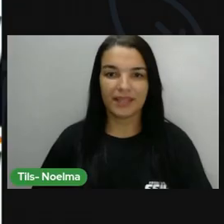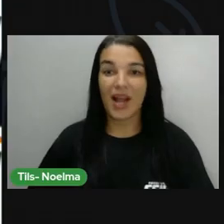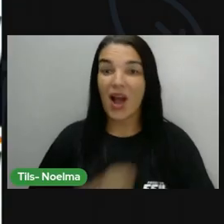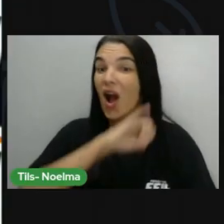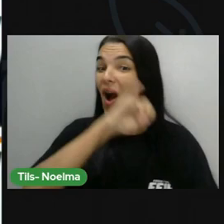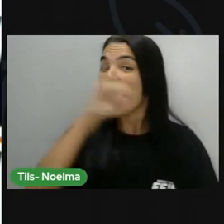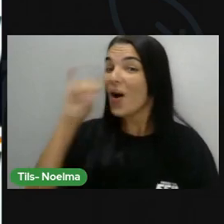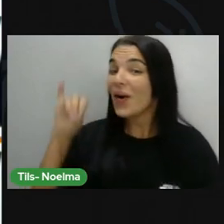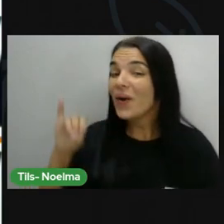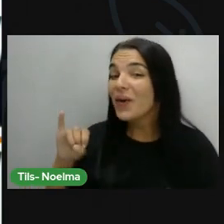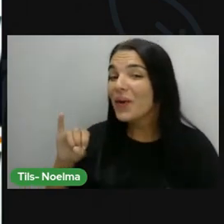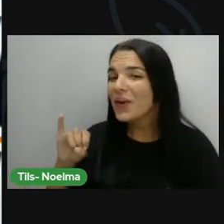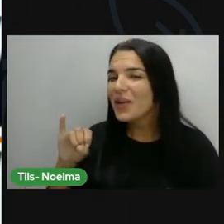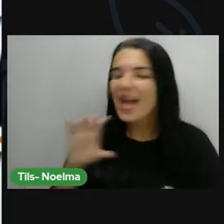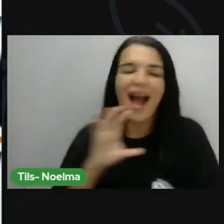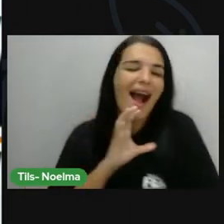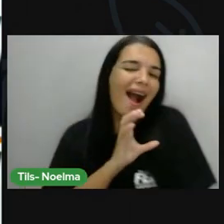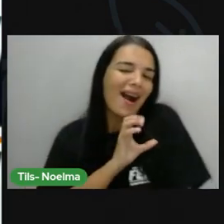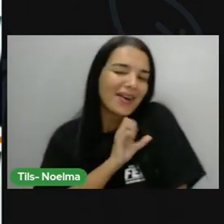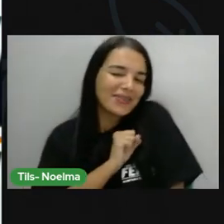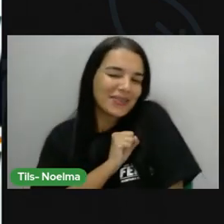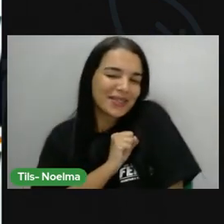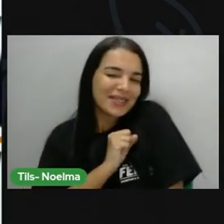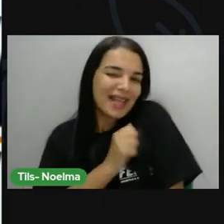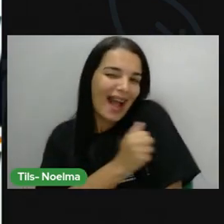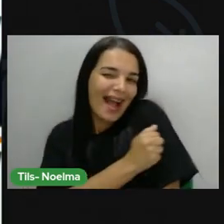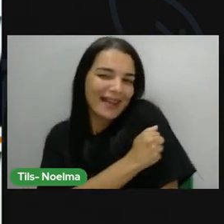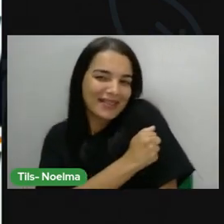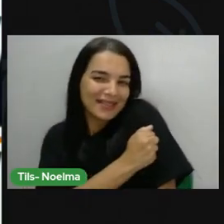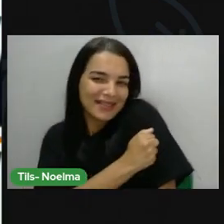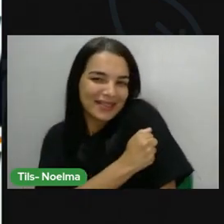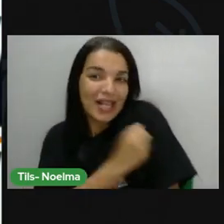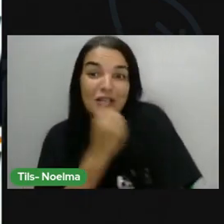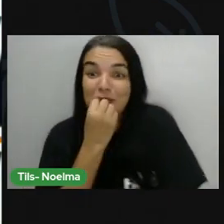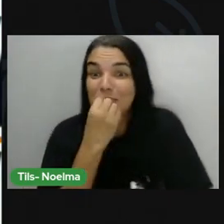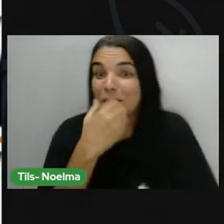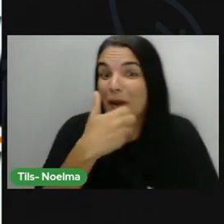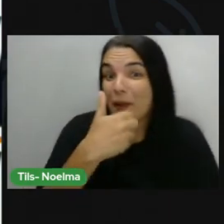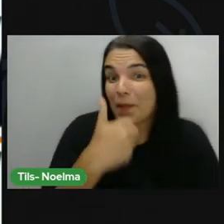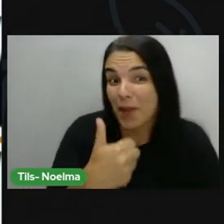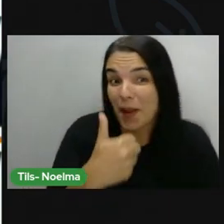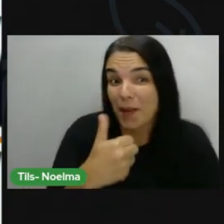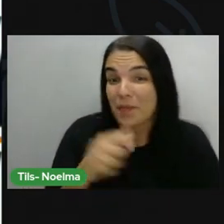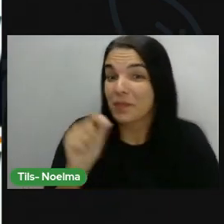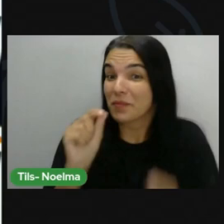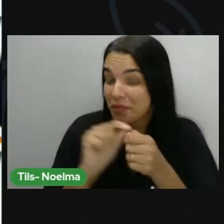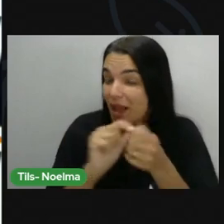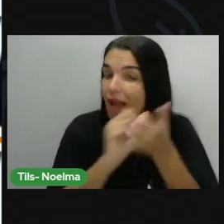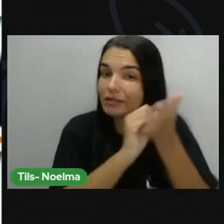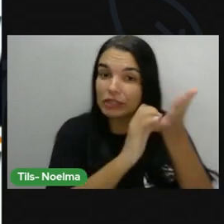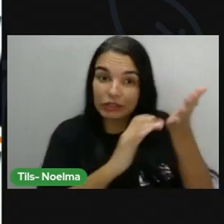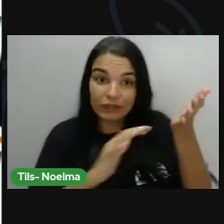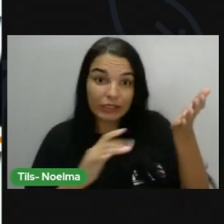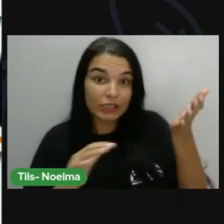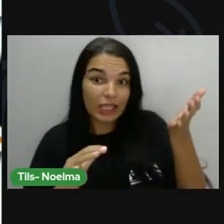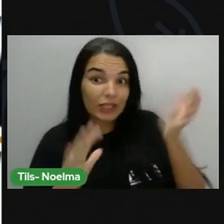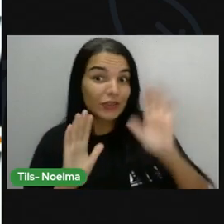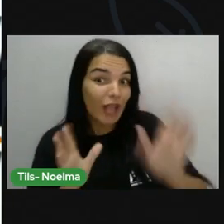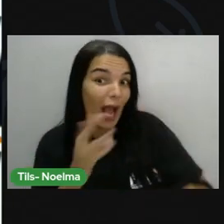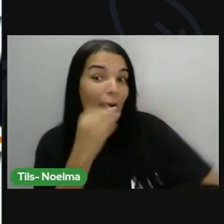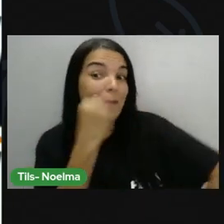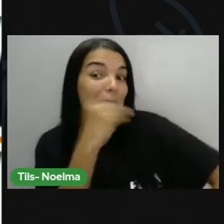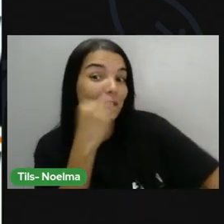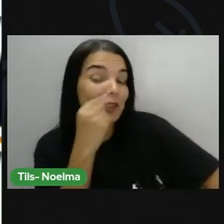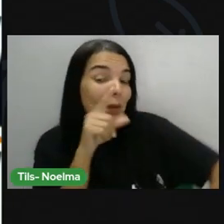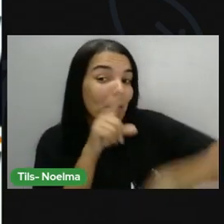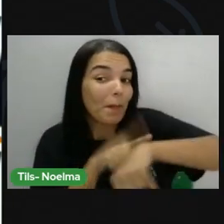Olá, meus amores! Tudo bem com vocês? Fizeram as atividades, né? Já aproveitou esse